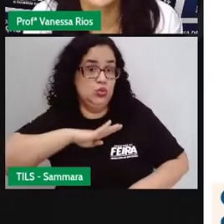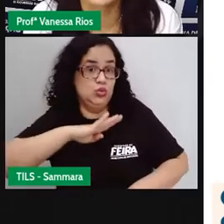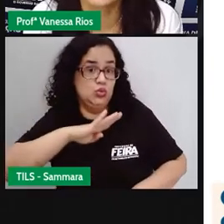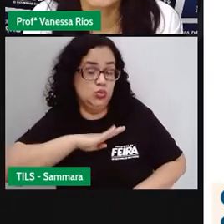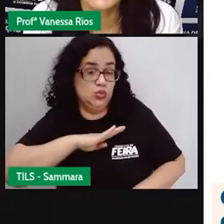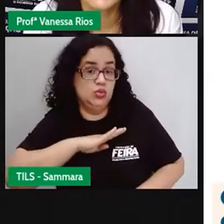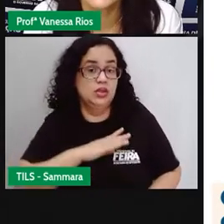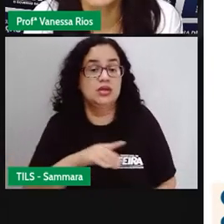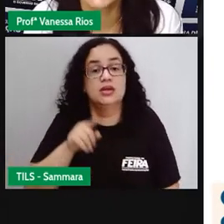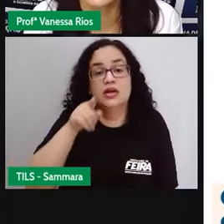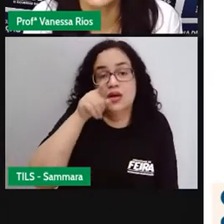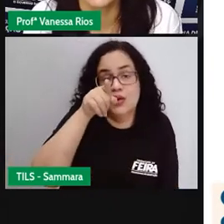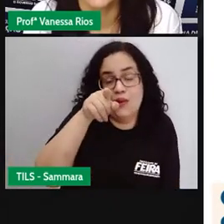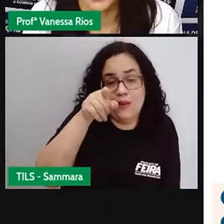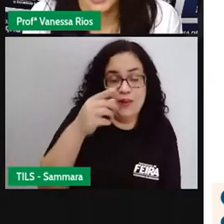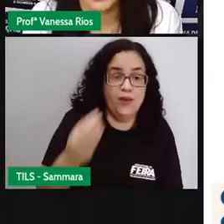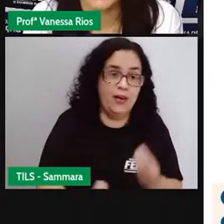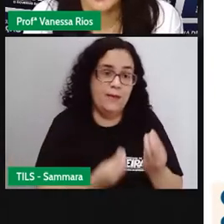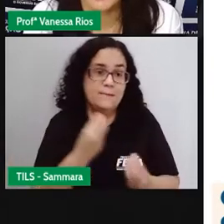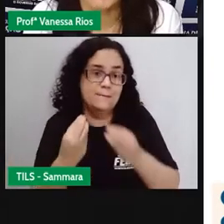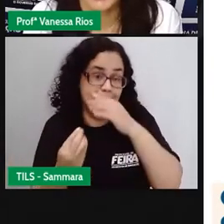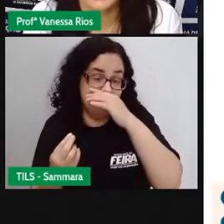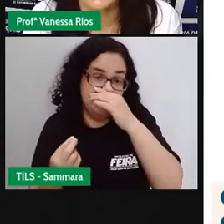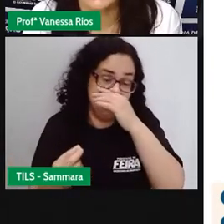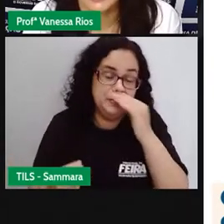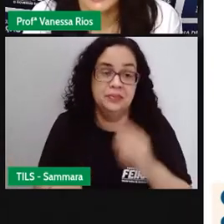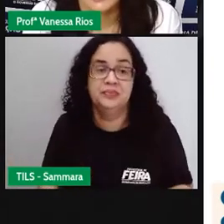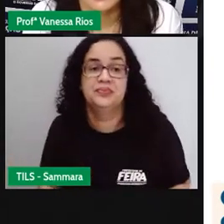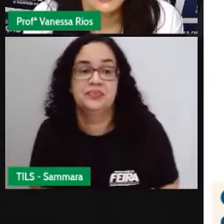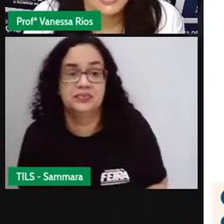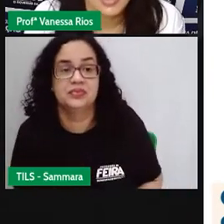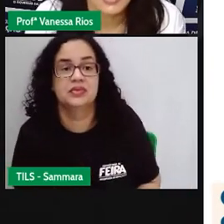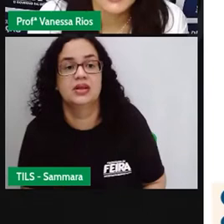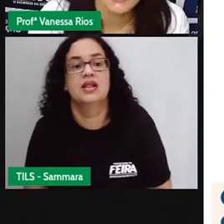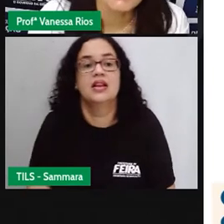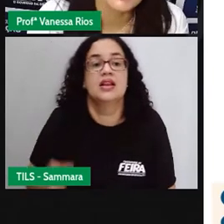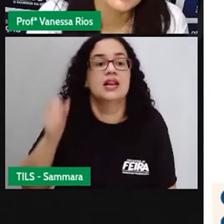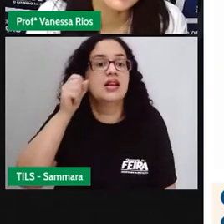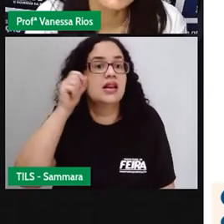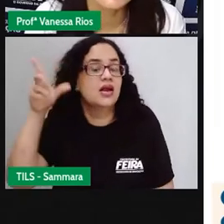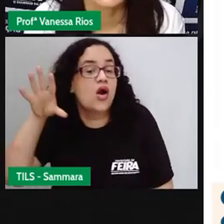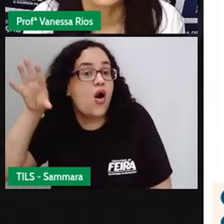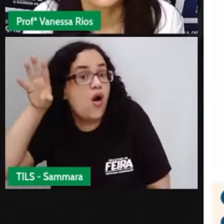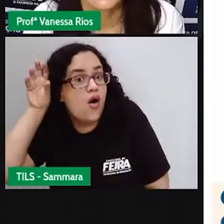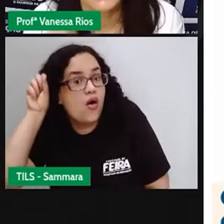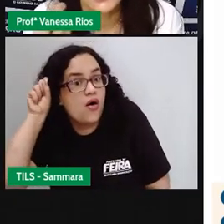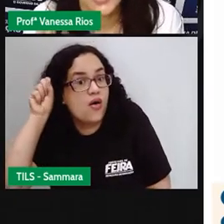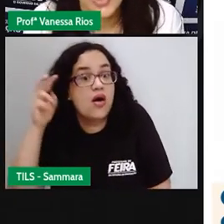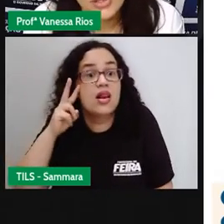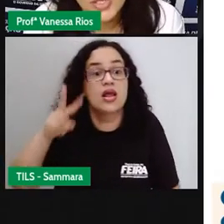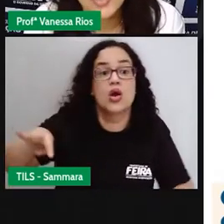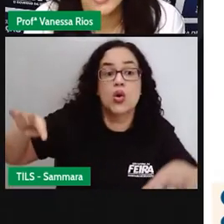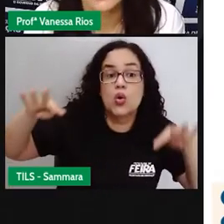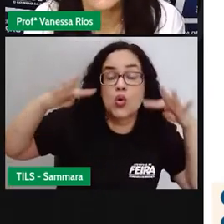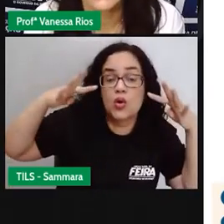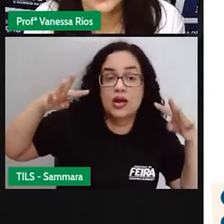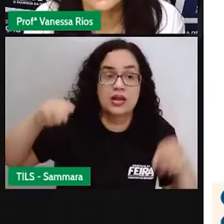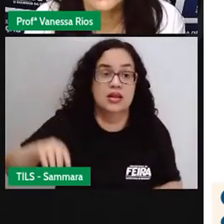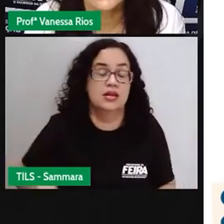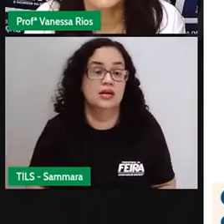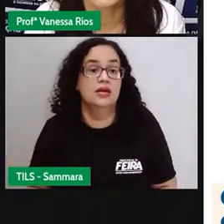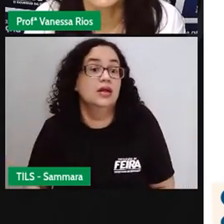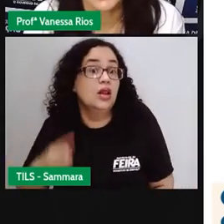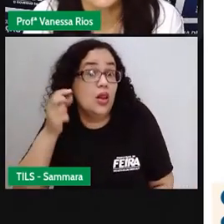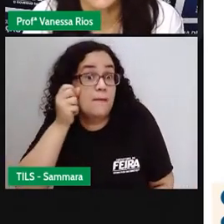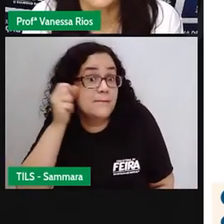A anatomia de um leitor. Aí quando a Pró fala assim, né? Liguem aí os ouvidos, liguem os olhos, fiquem com os